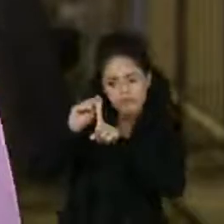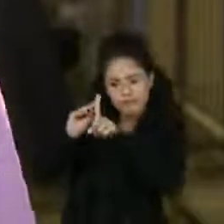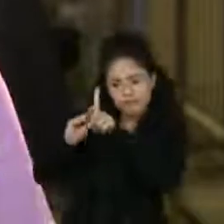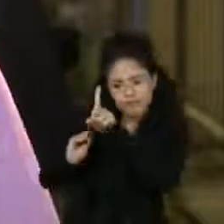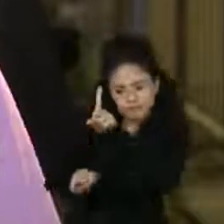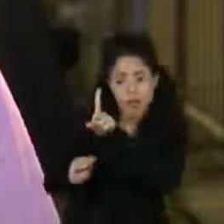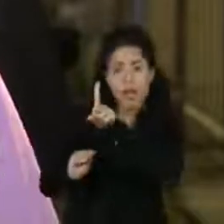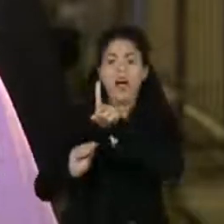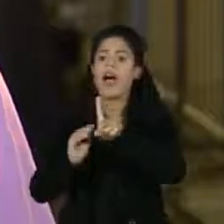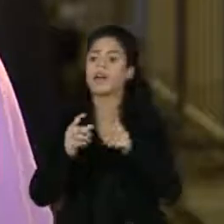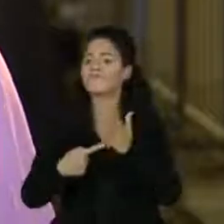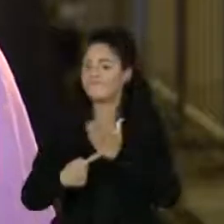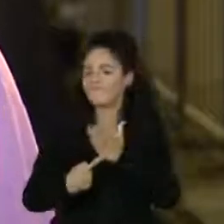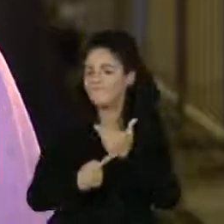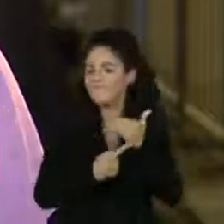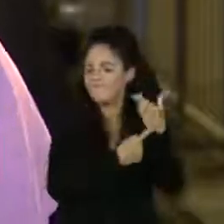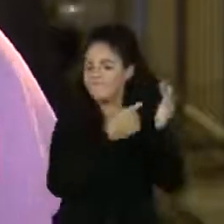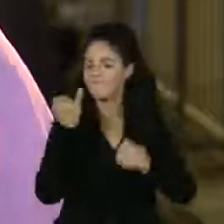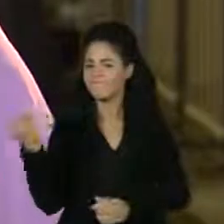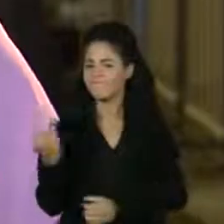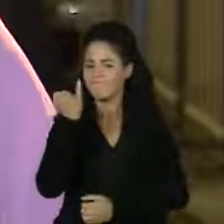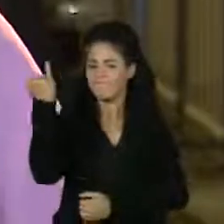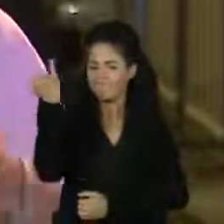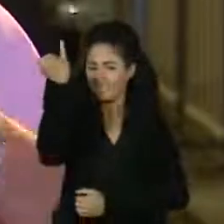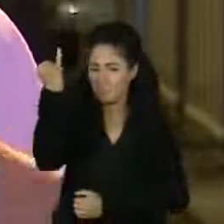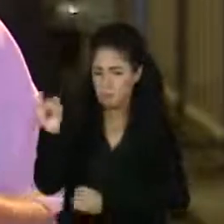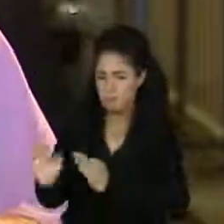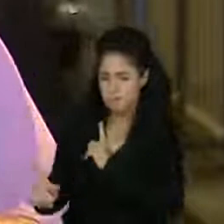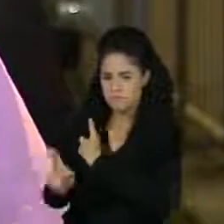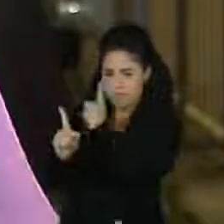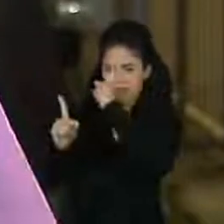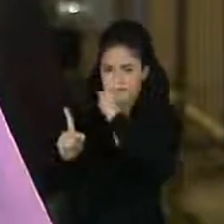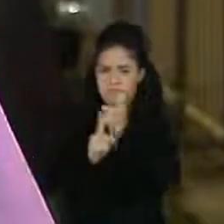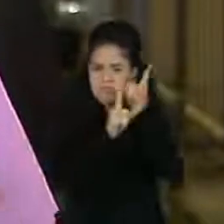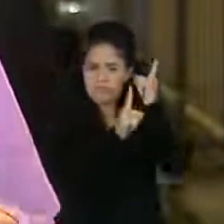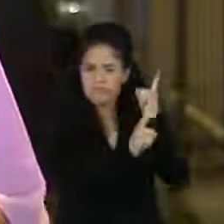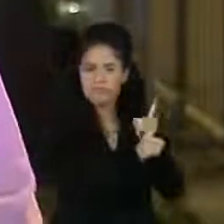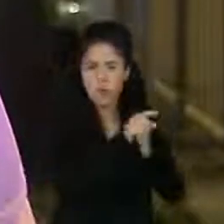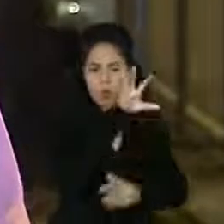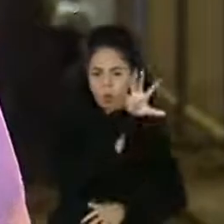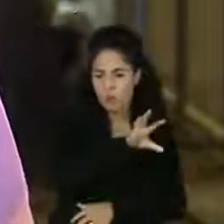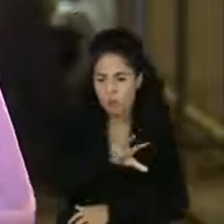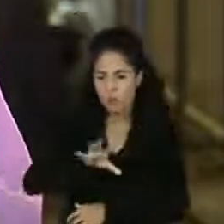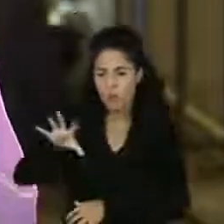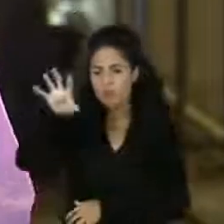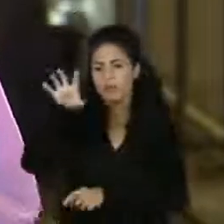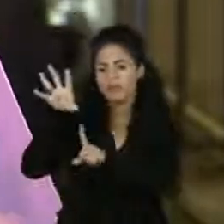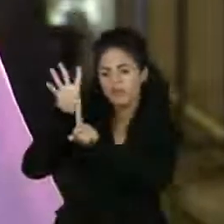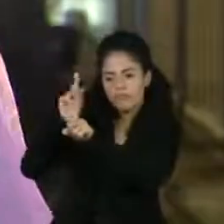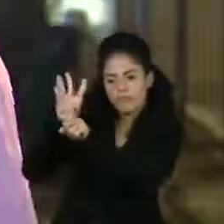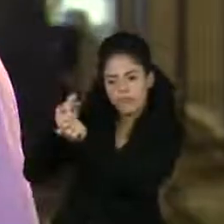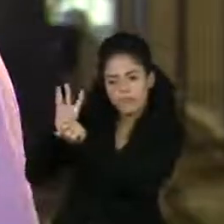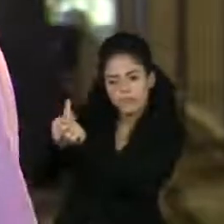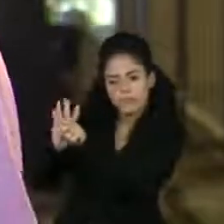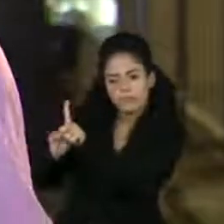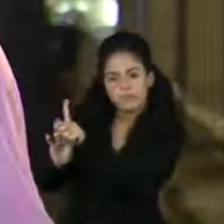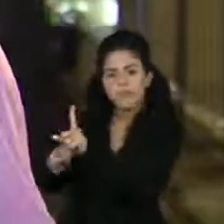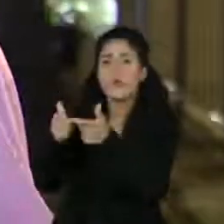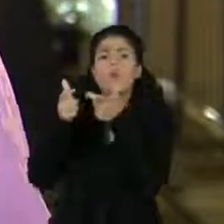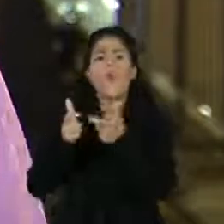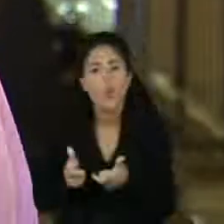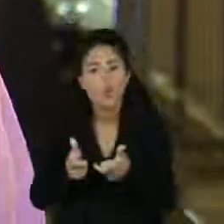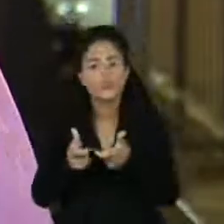se tornou uma importante aliada para identificar os lugares onde ocorrem os casos de assédio com mais frequência,